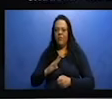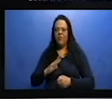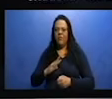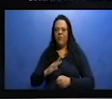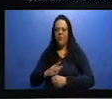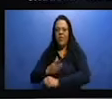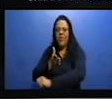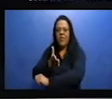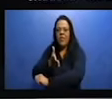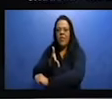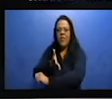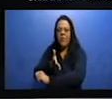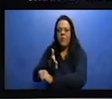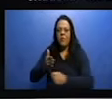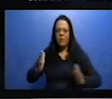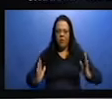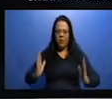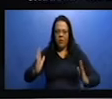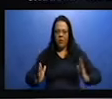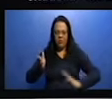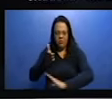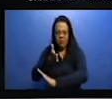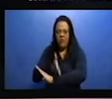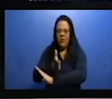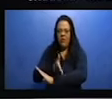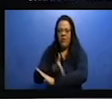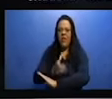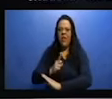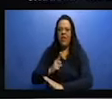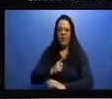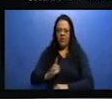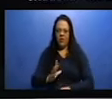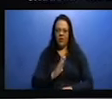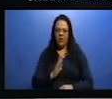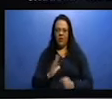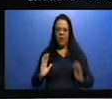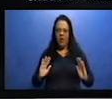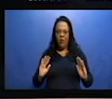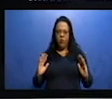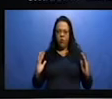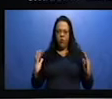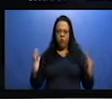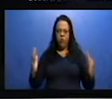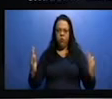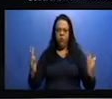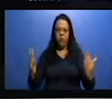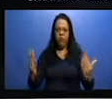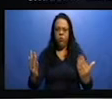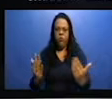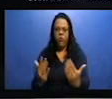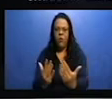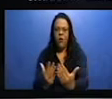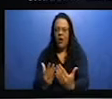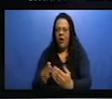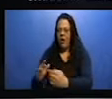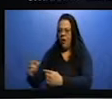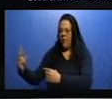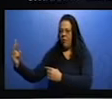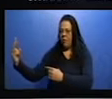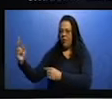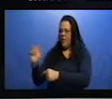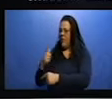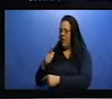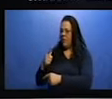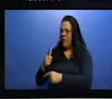imagem. Essa muralha era uma proteção contra os invasores. Naquela época, inexistia o